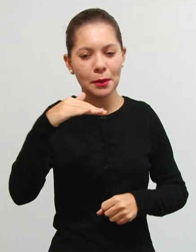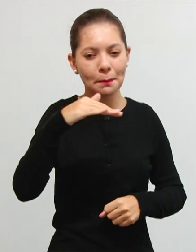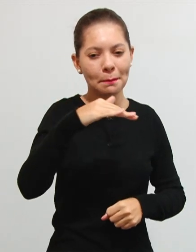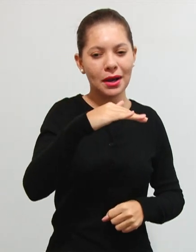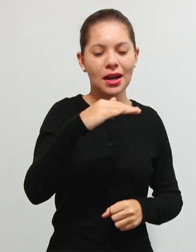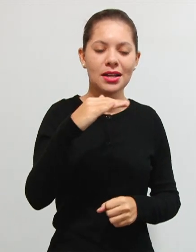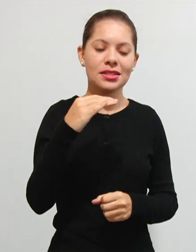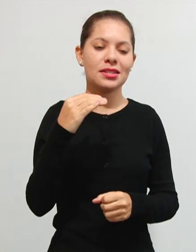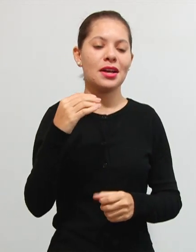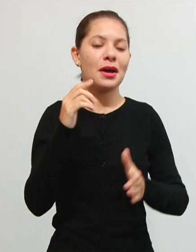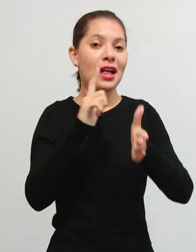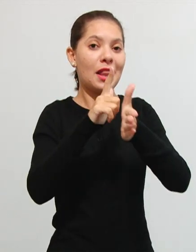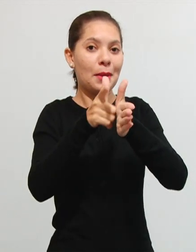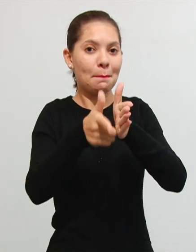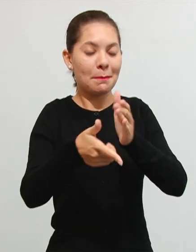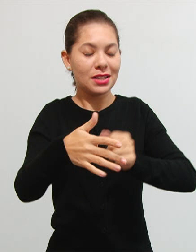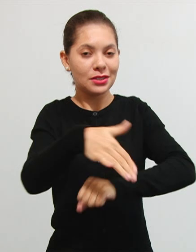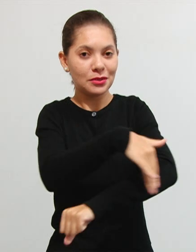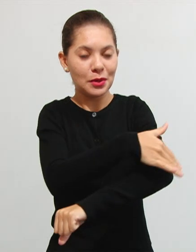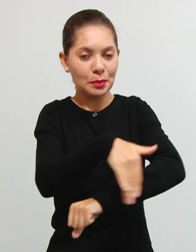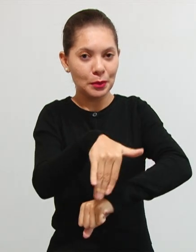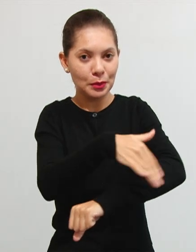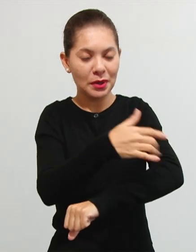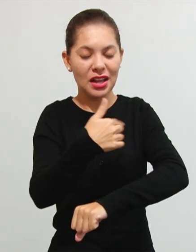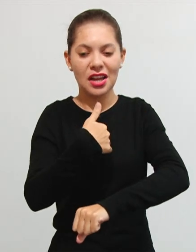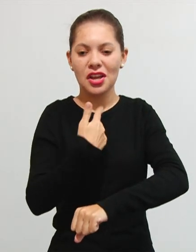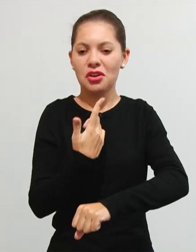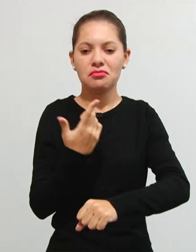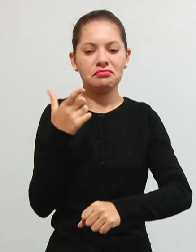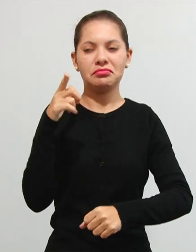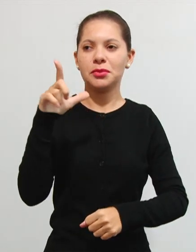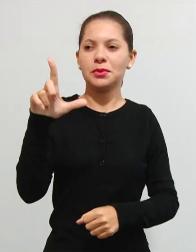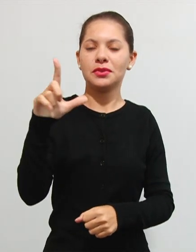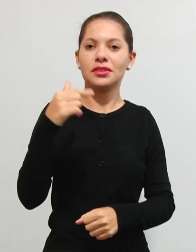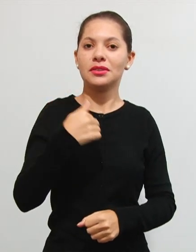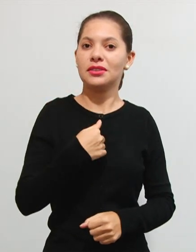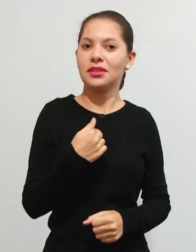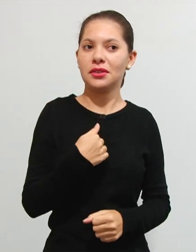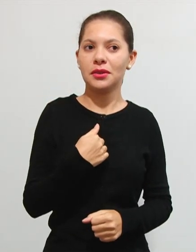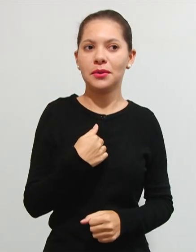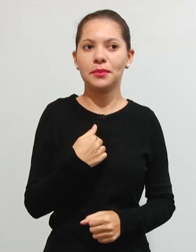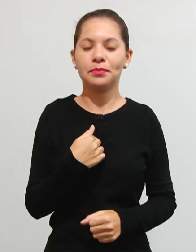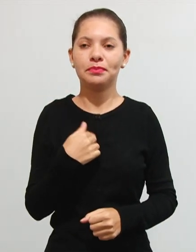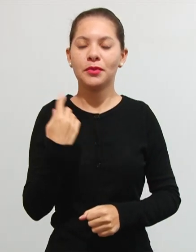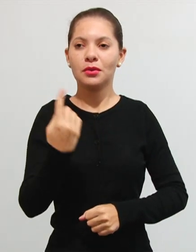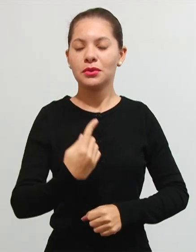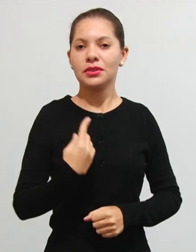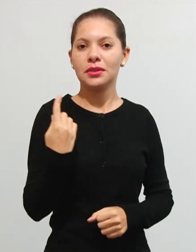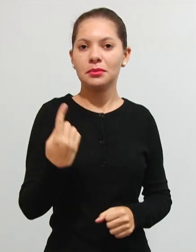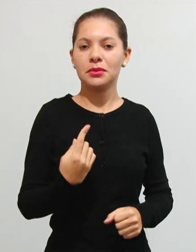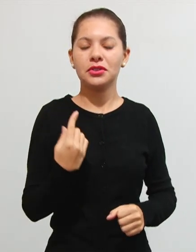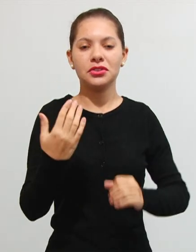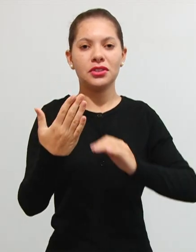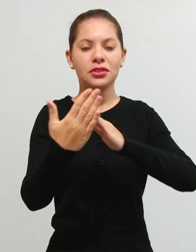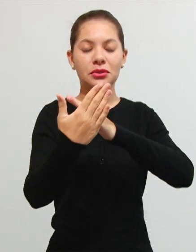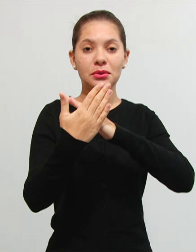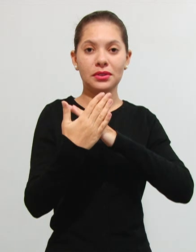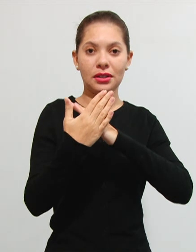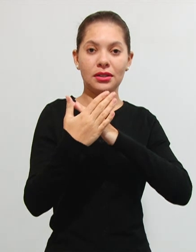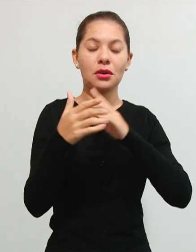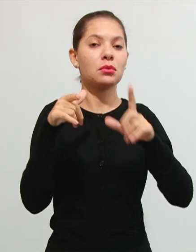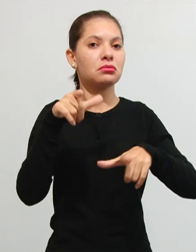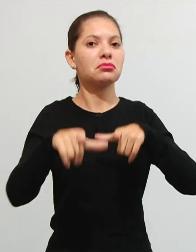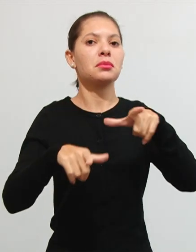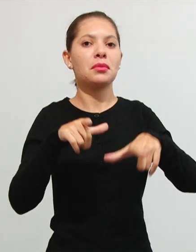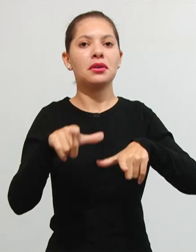quando a gente fala de limpeza de via pública, eu não consigo dizer que eu estaria sendo unicamente beneficiada com aquele serviço.